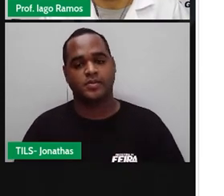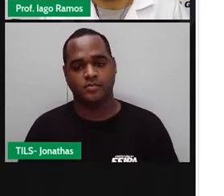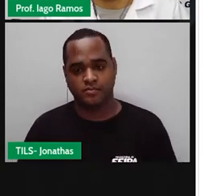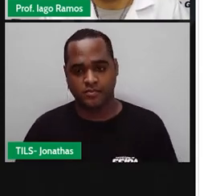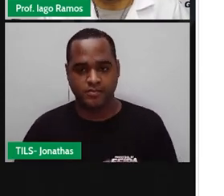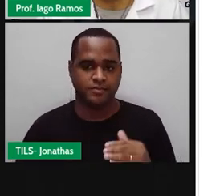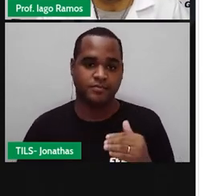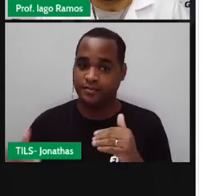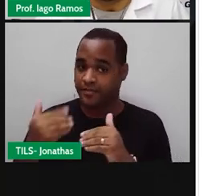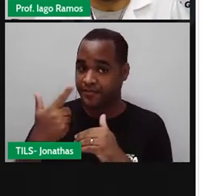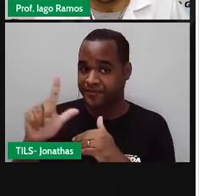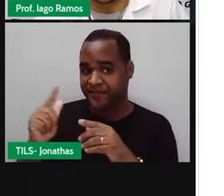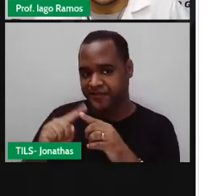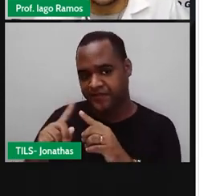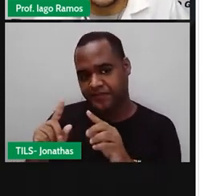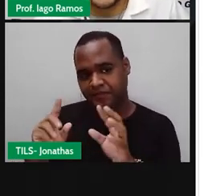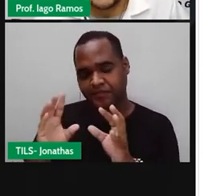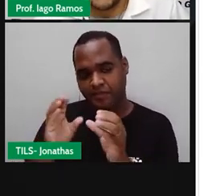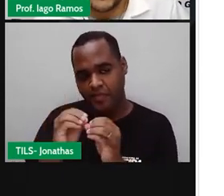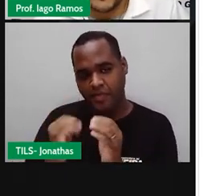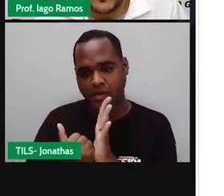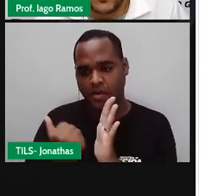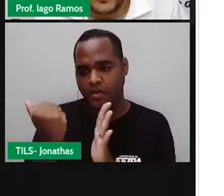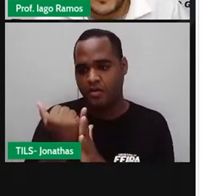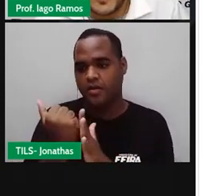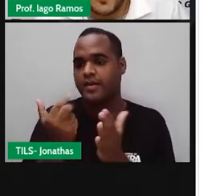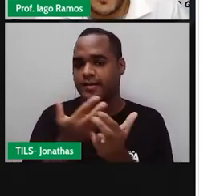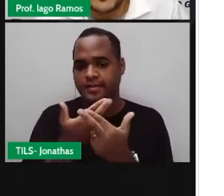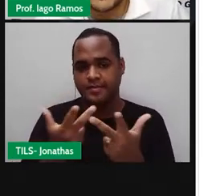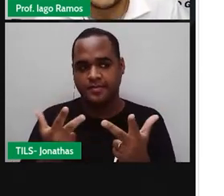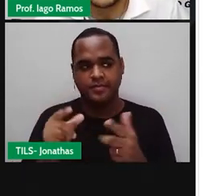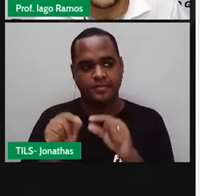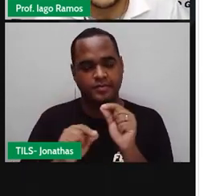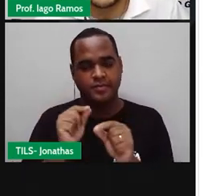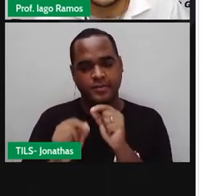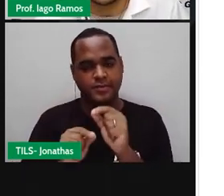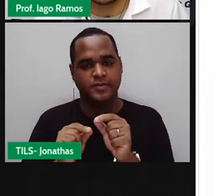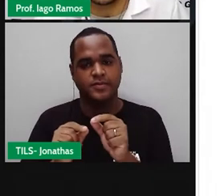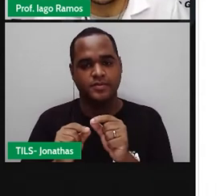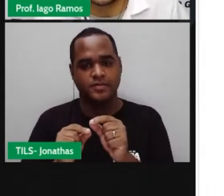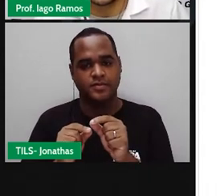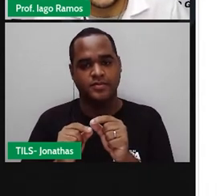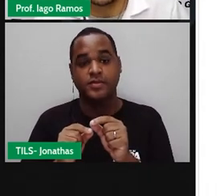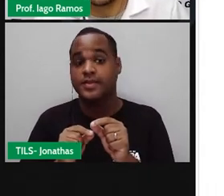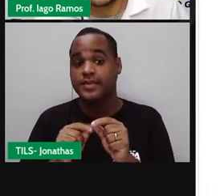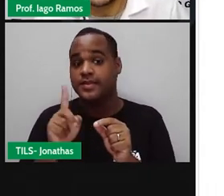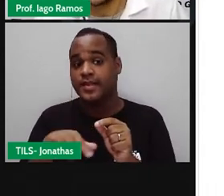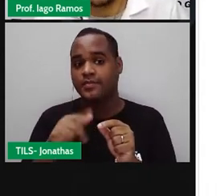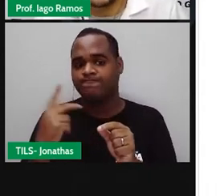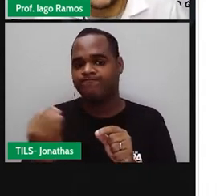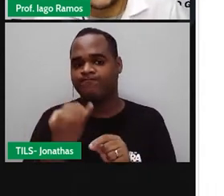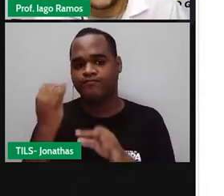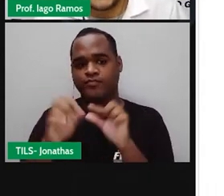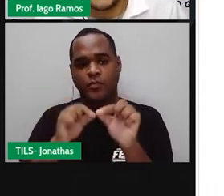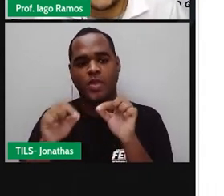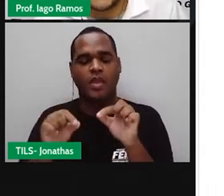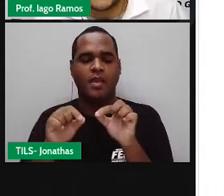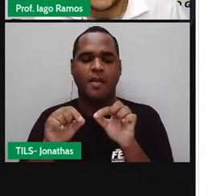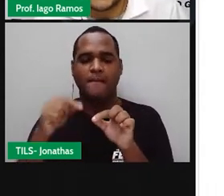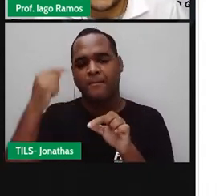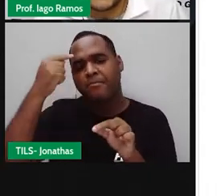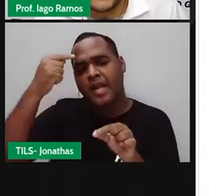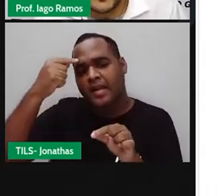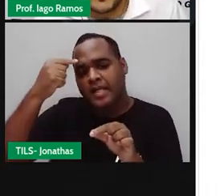vai. Certo? Então, nós temos aqui alguns valores que aparecem nesse extrato bancário hipotético aqui.